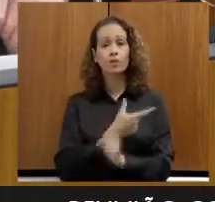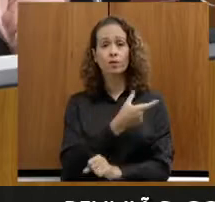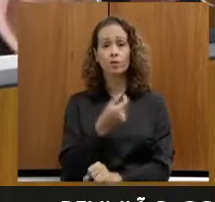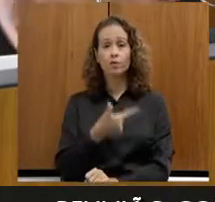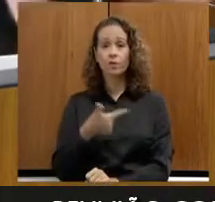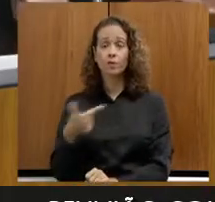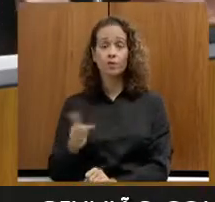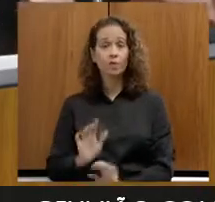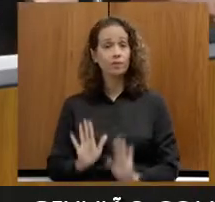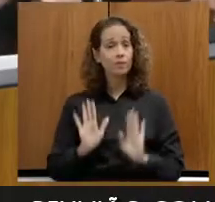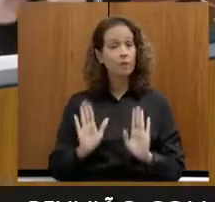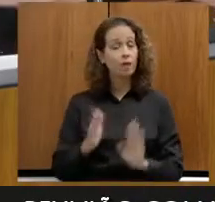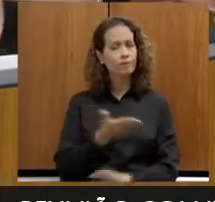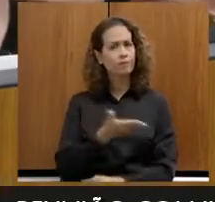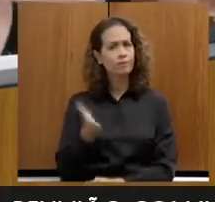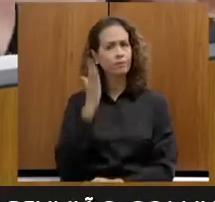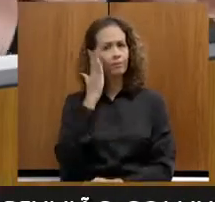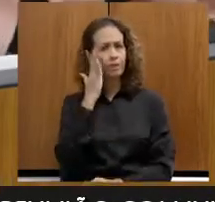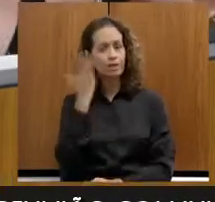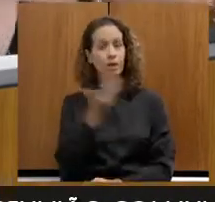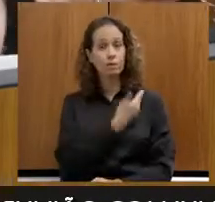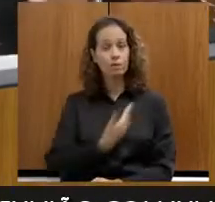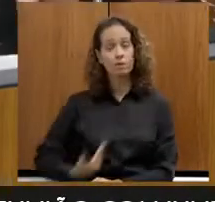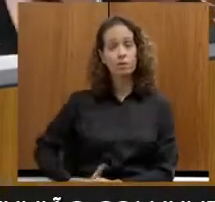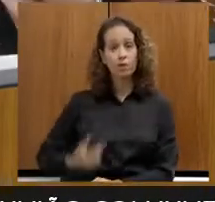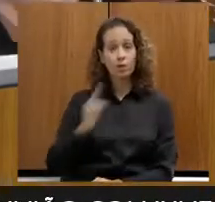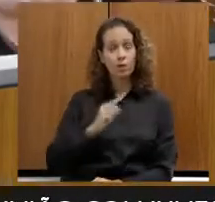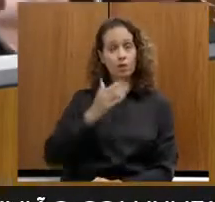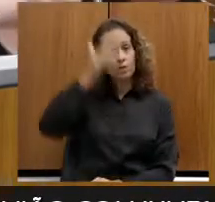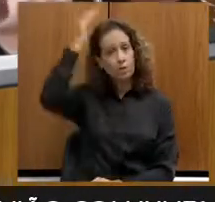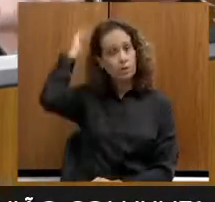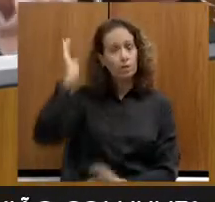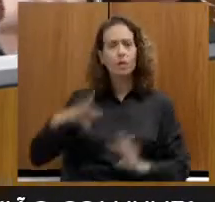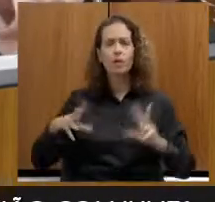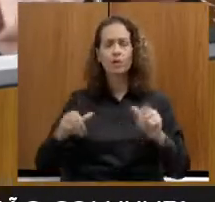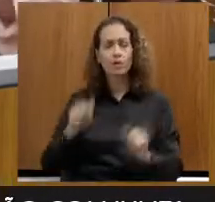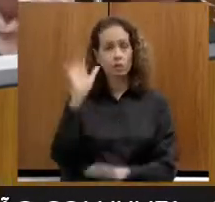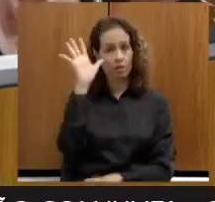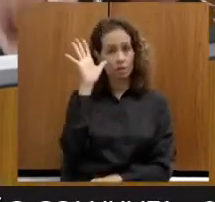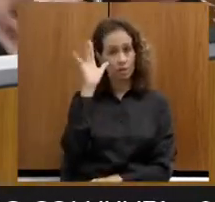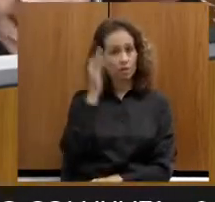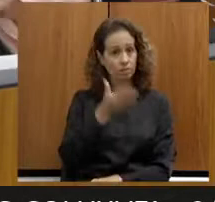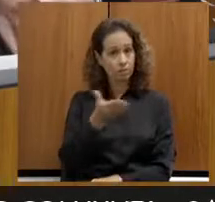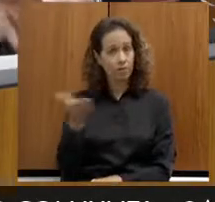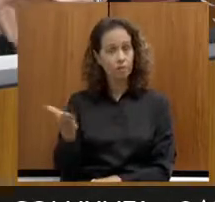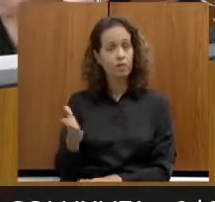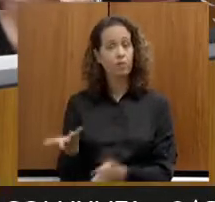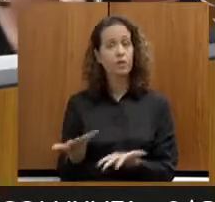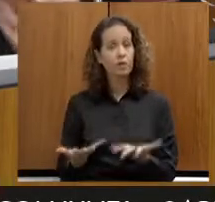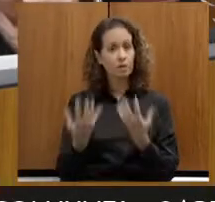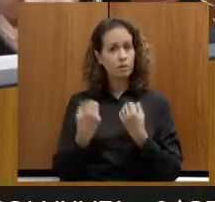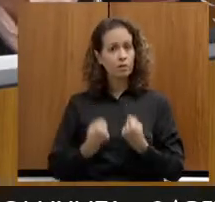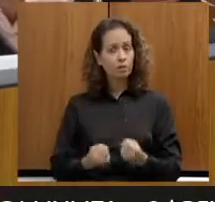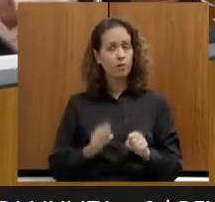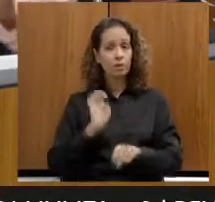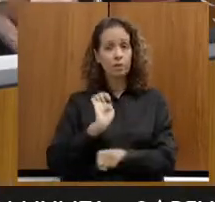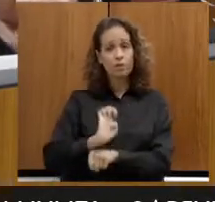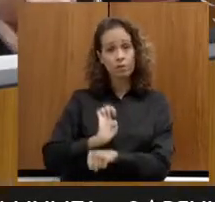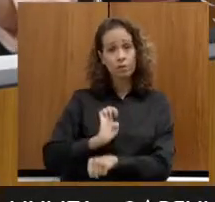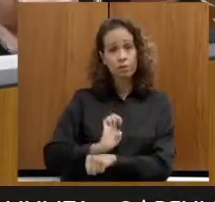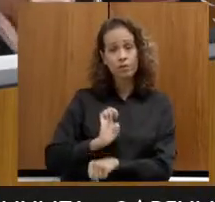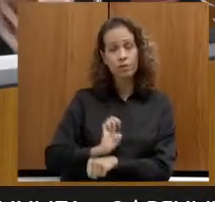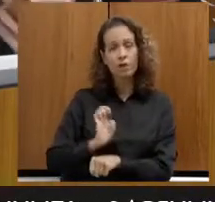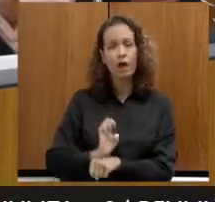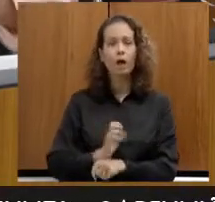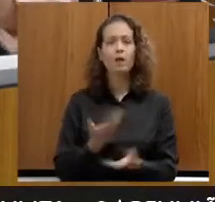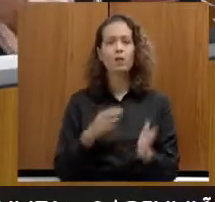Entretanto, como sabem, o governador Romeu Zema, a todos que nos assistem, assumiu o Estado com folha